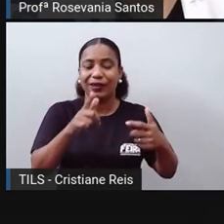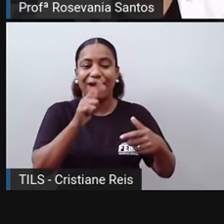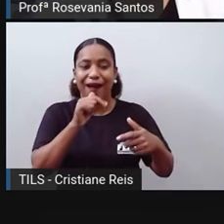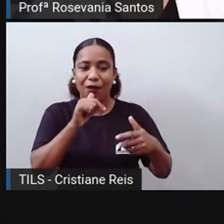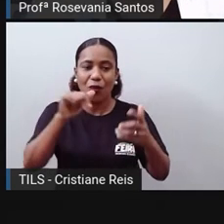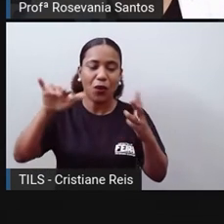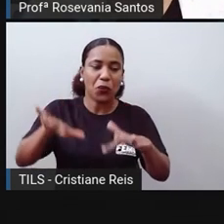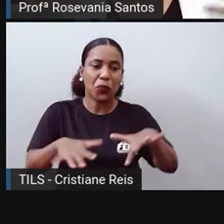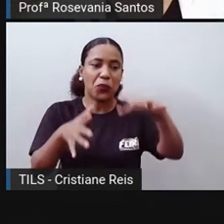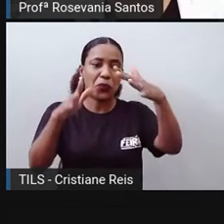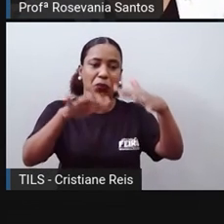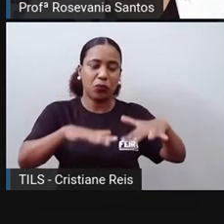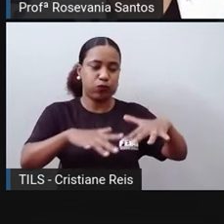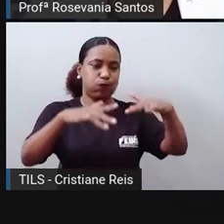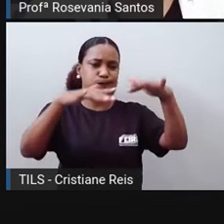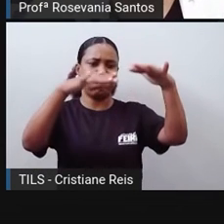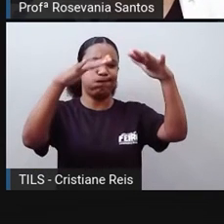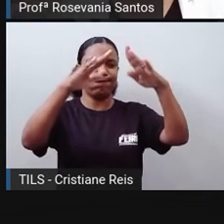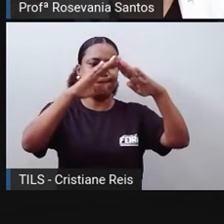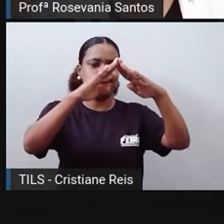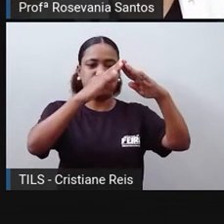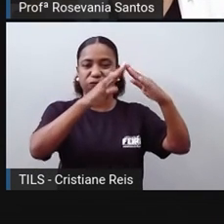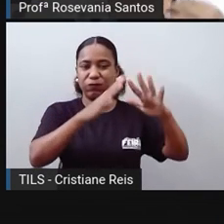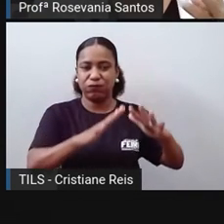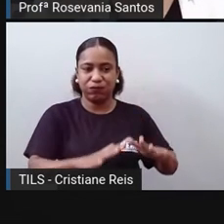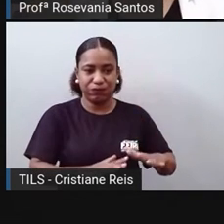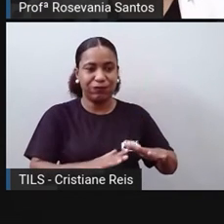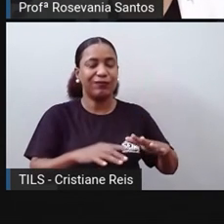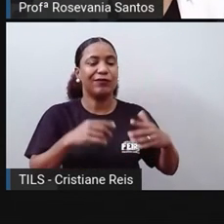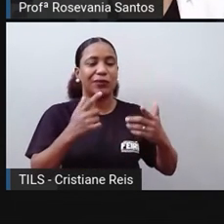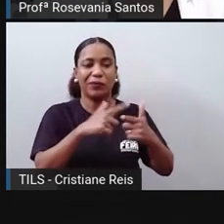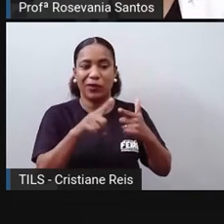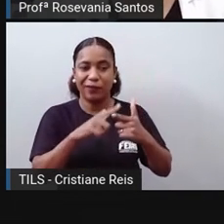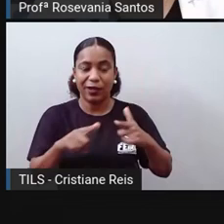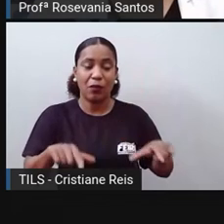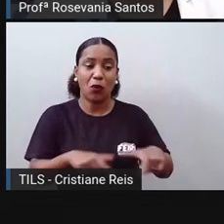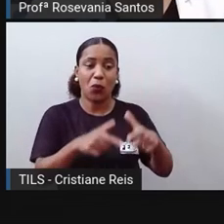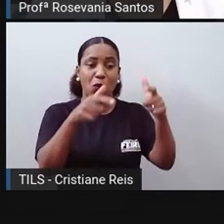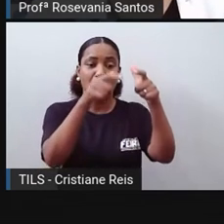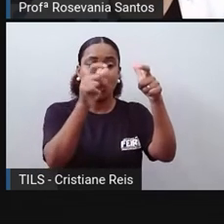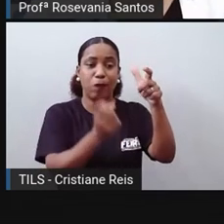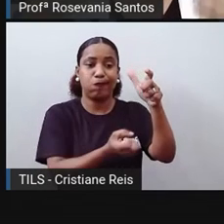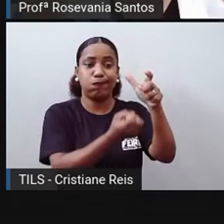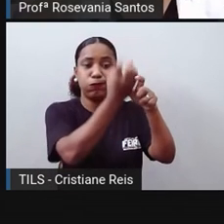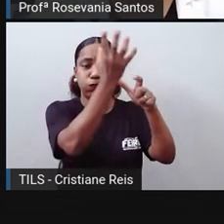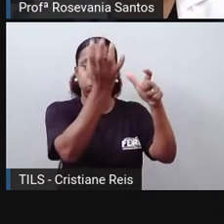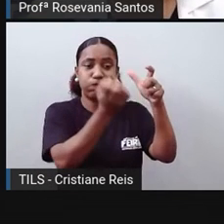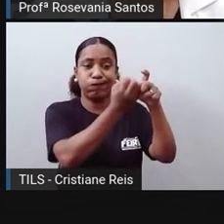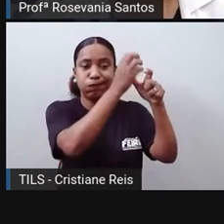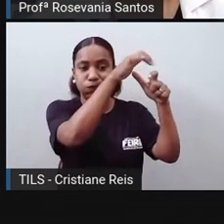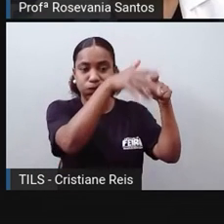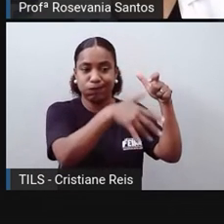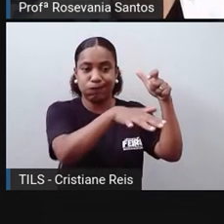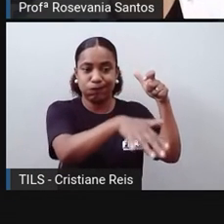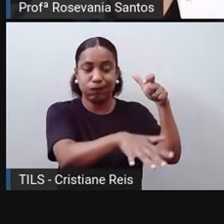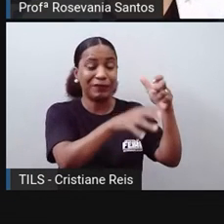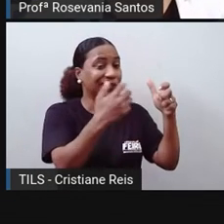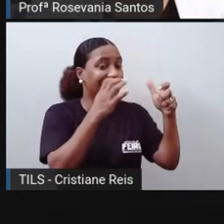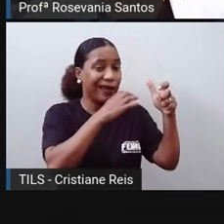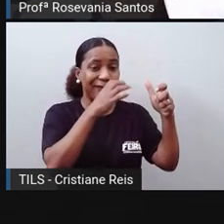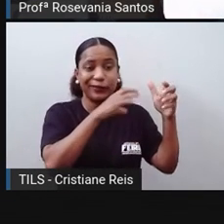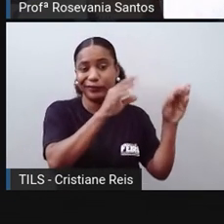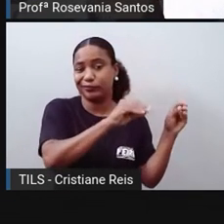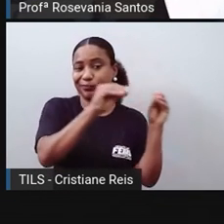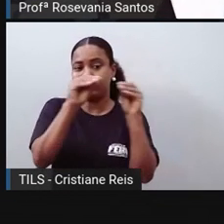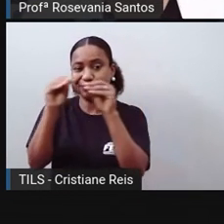problema ambiental como, né, um vulcão que entrou em erupção, o problema da seca que a gente tem